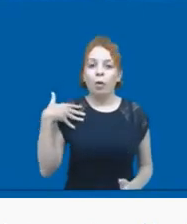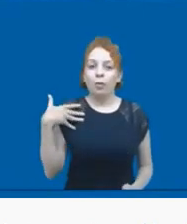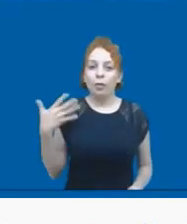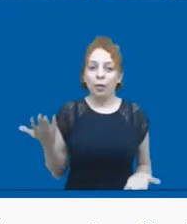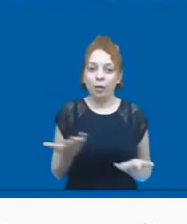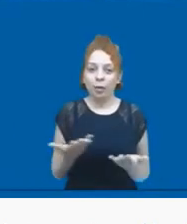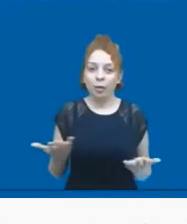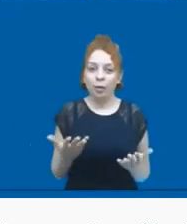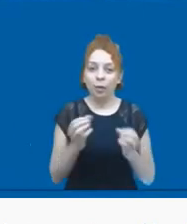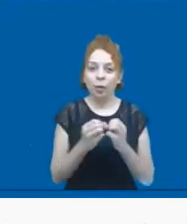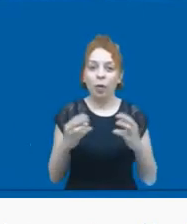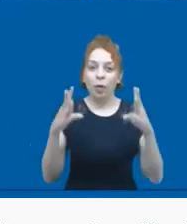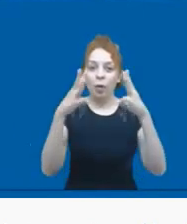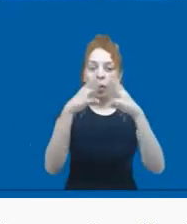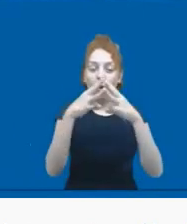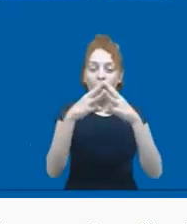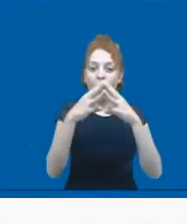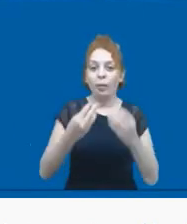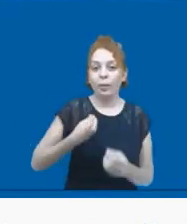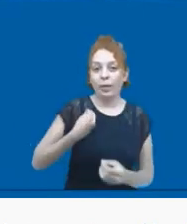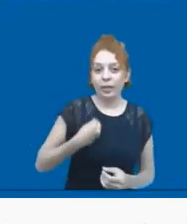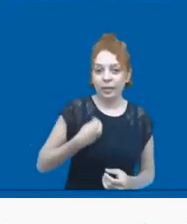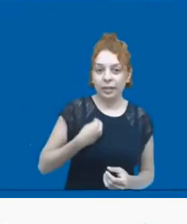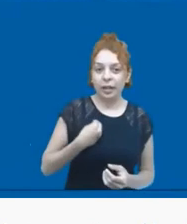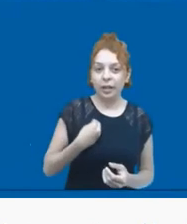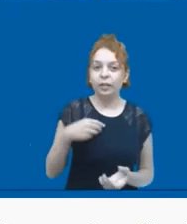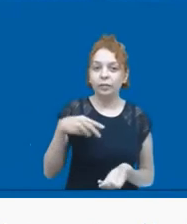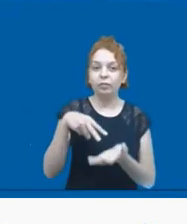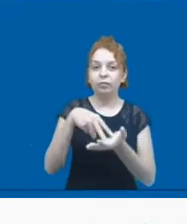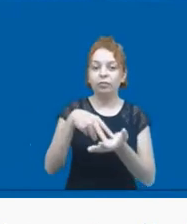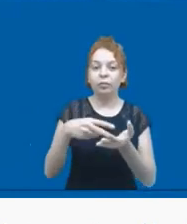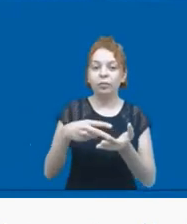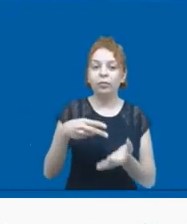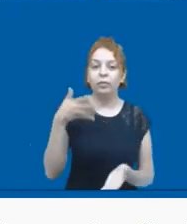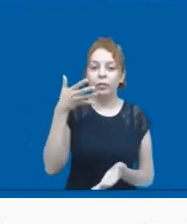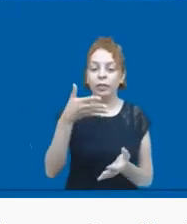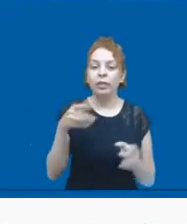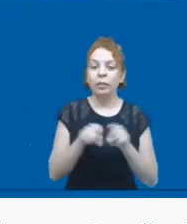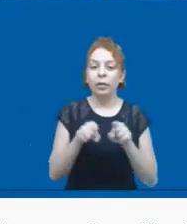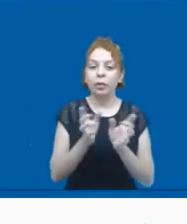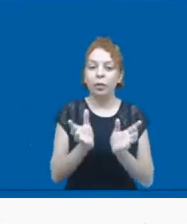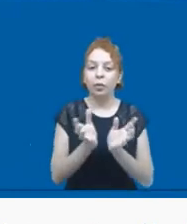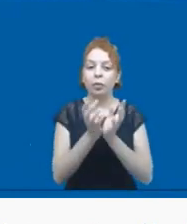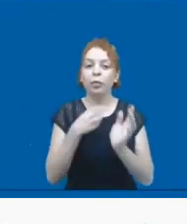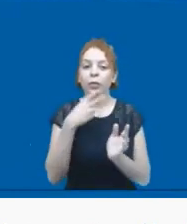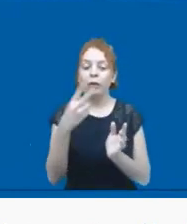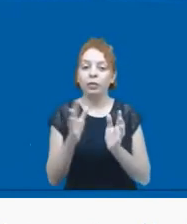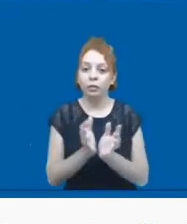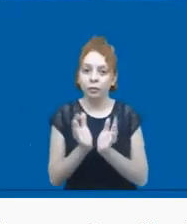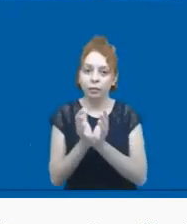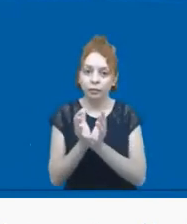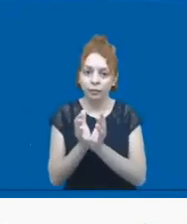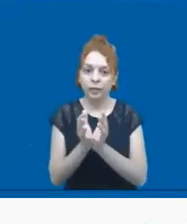a ONU, Brasil, as agências aqui, nas redes sociais, o Voz das Comunidades. Acho que é uma parceria, com